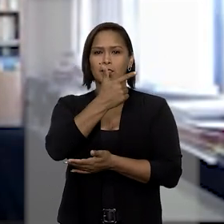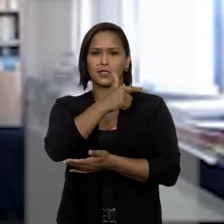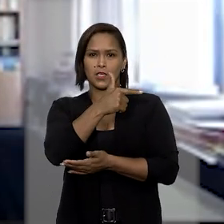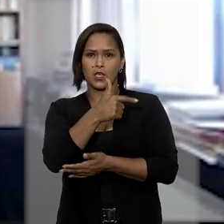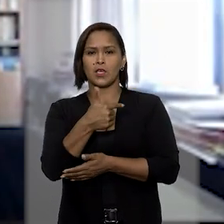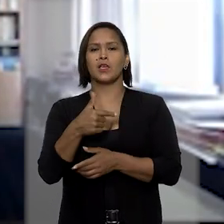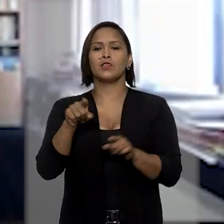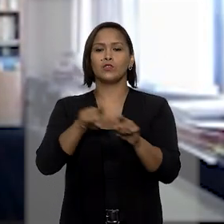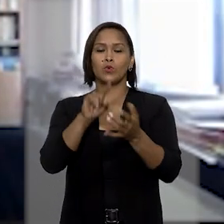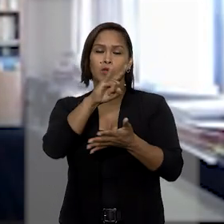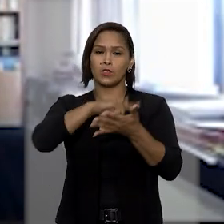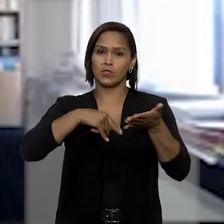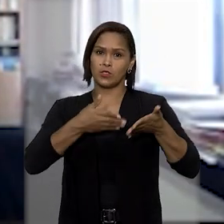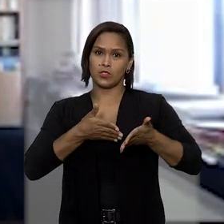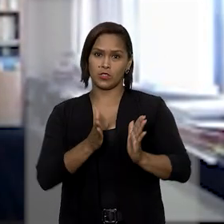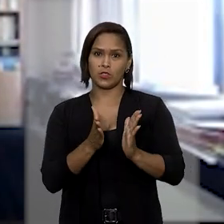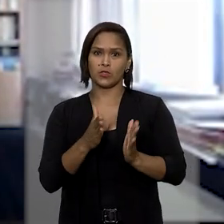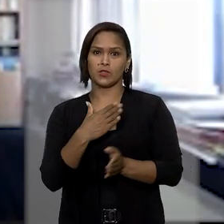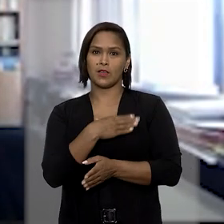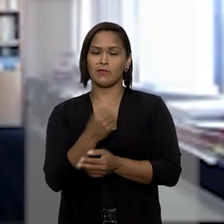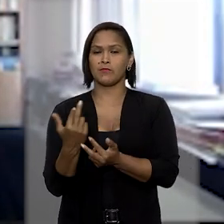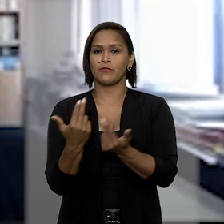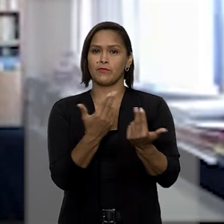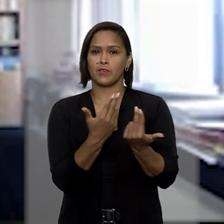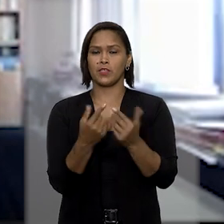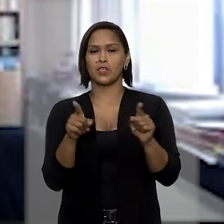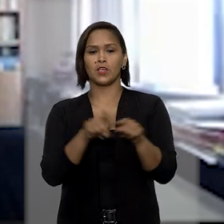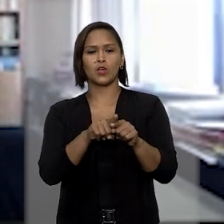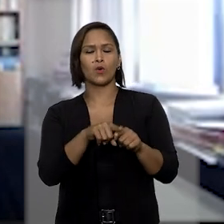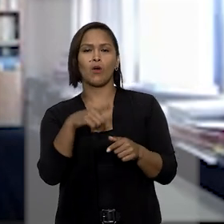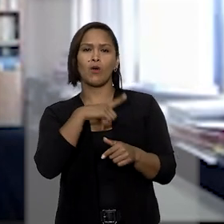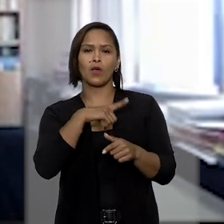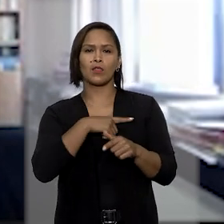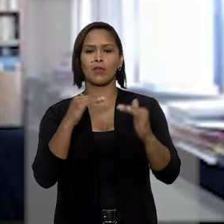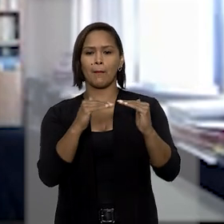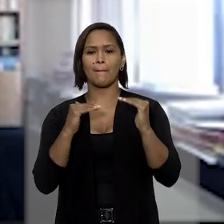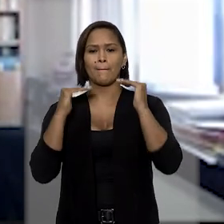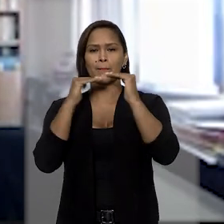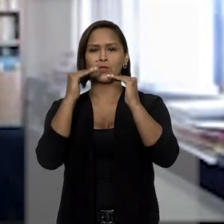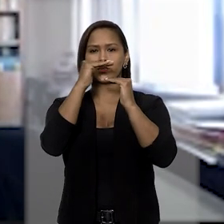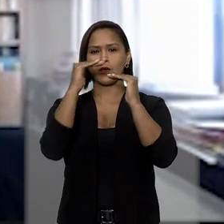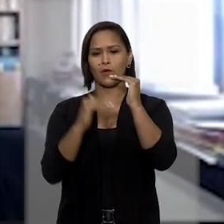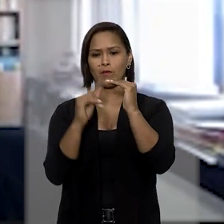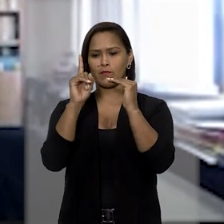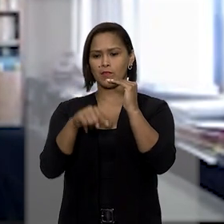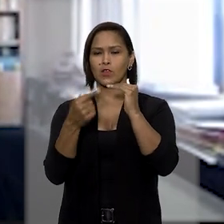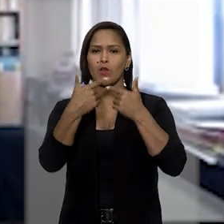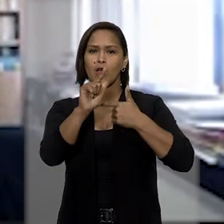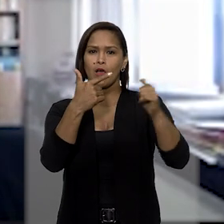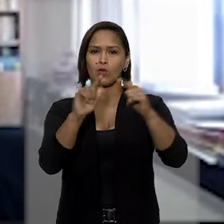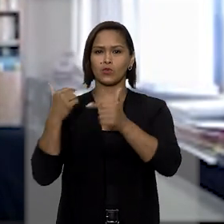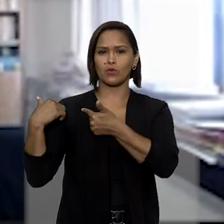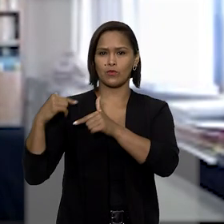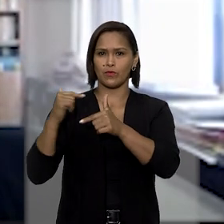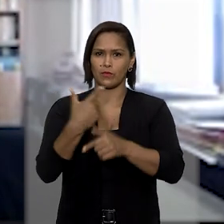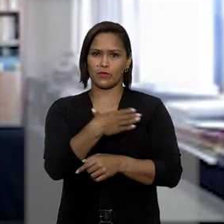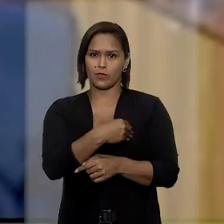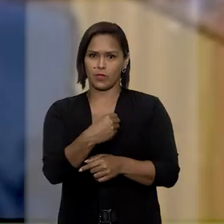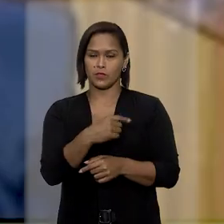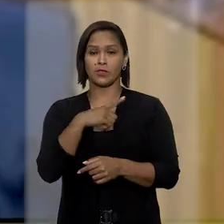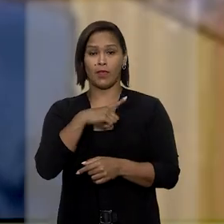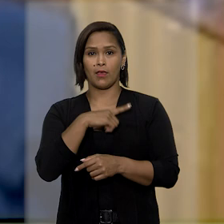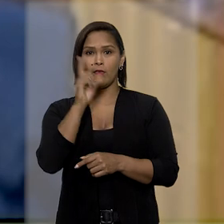-afetivo no registro da filha seria o mesmo que conferir a ela posição inferior em relação aos demais descendentes.